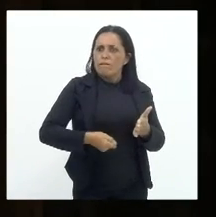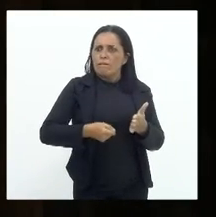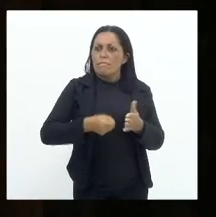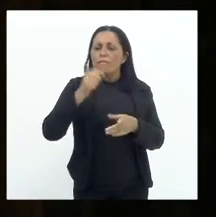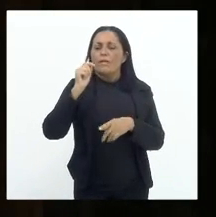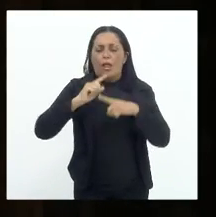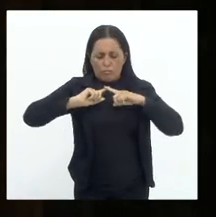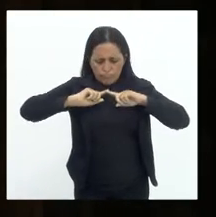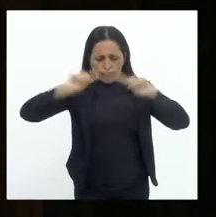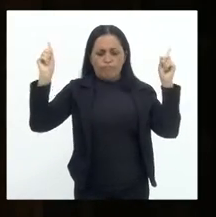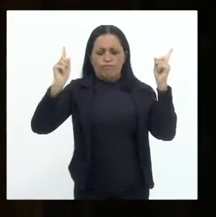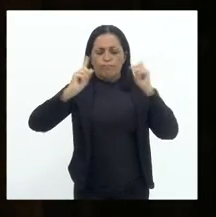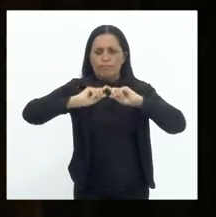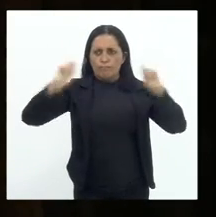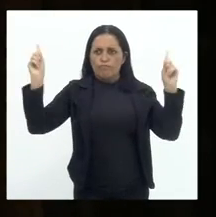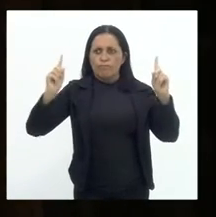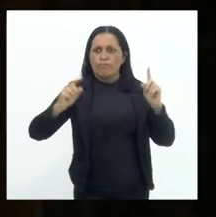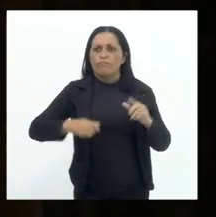protestar.